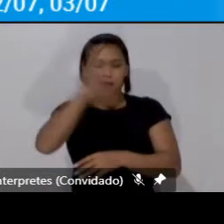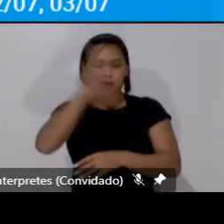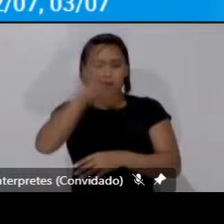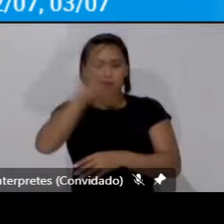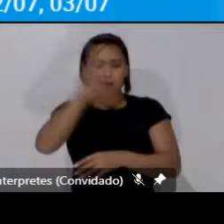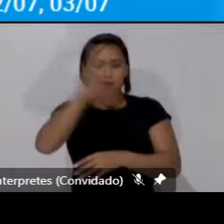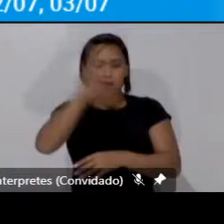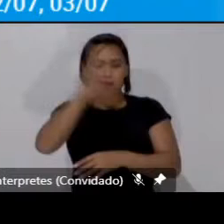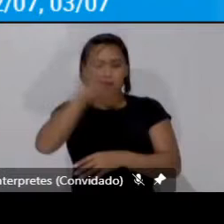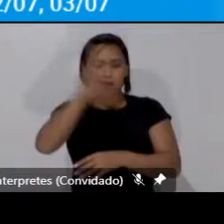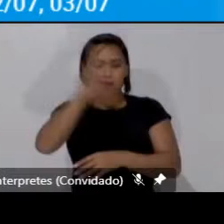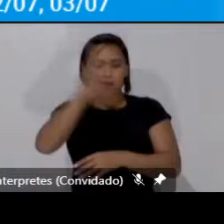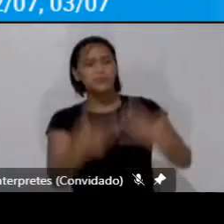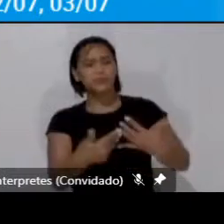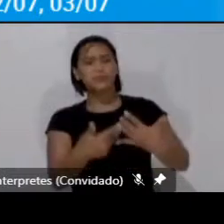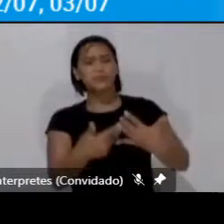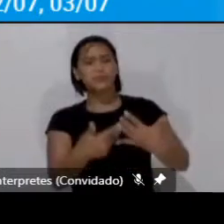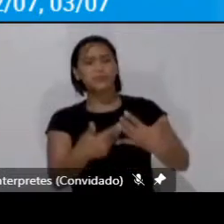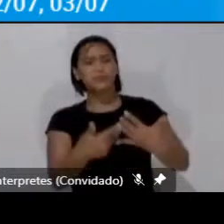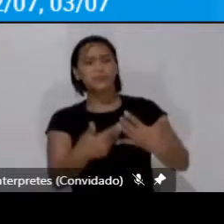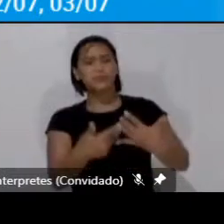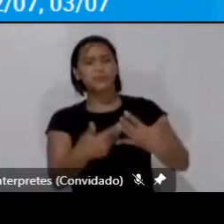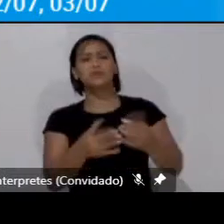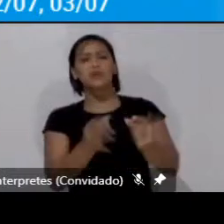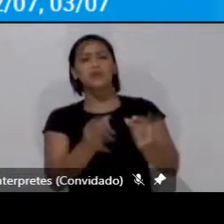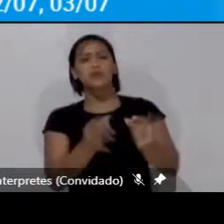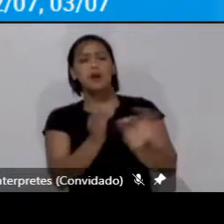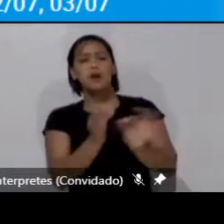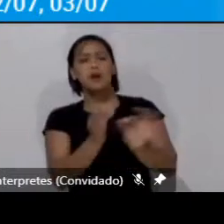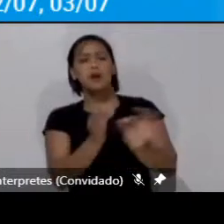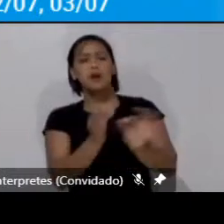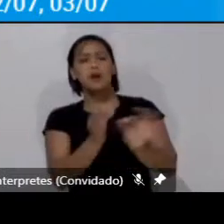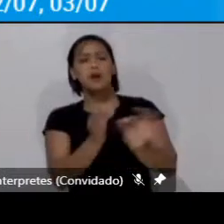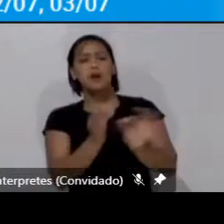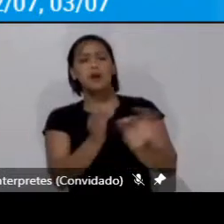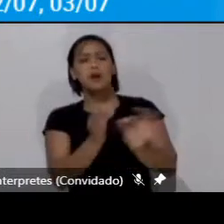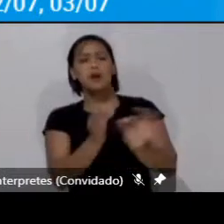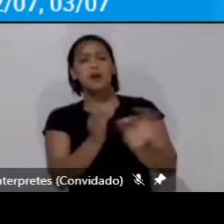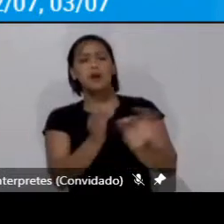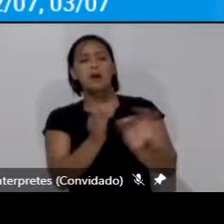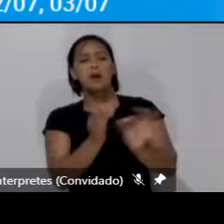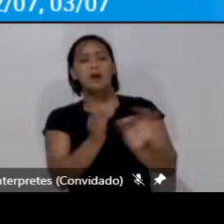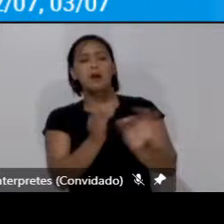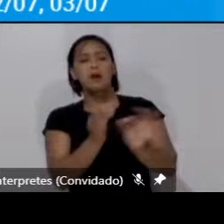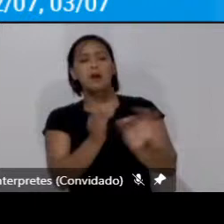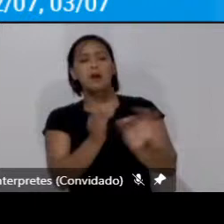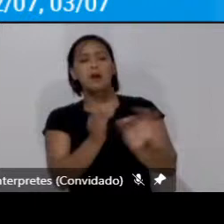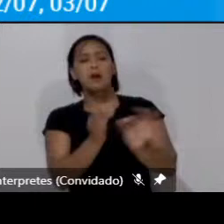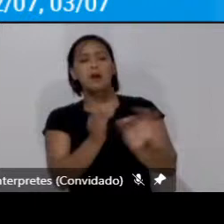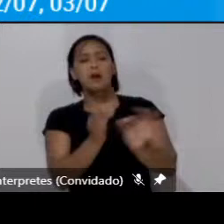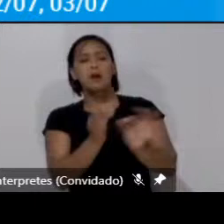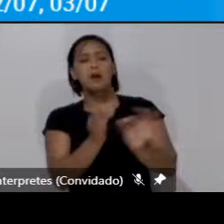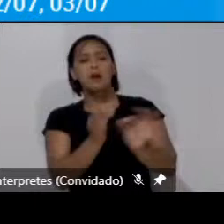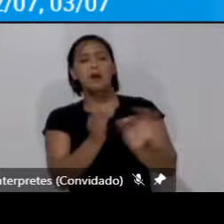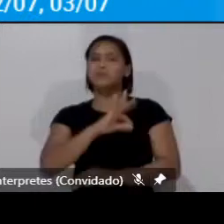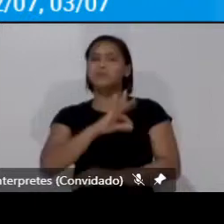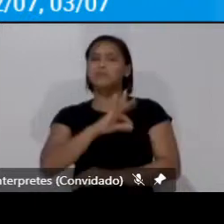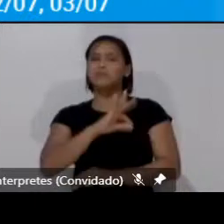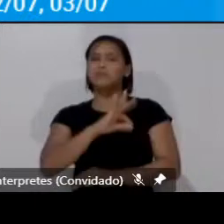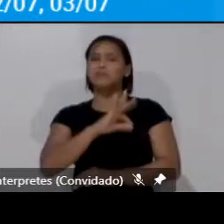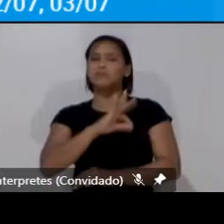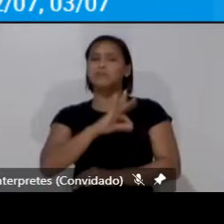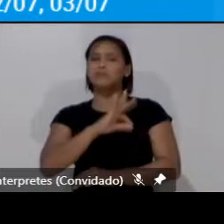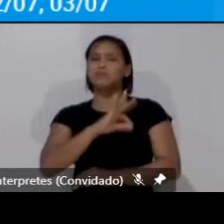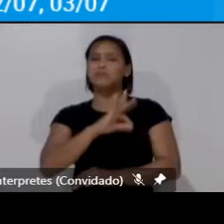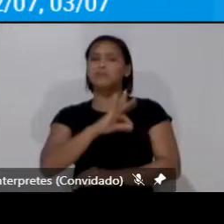foi muito policialesco porque antes quem cuidava do trânsito era para a polícia tinha uma força